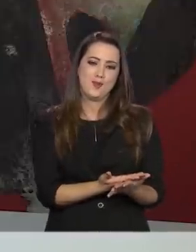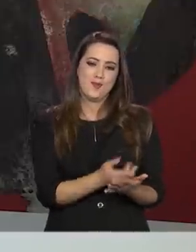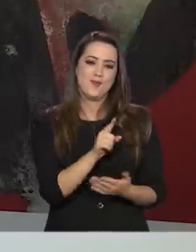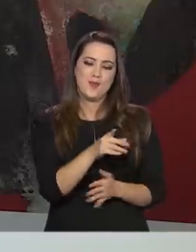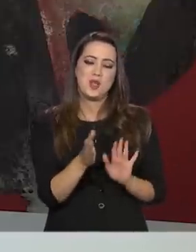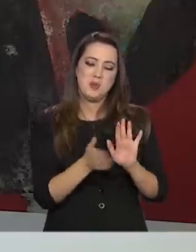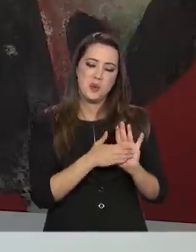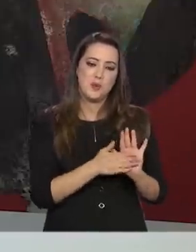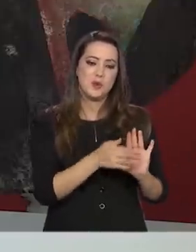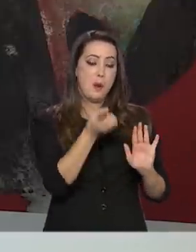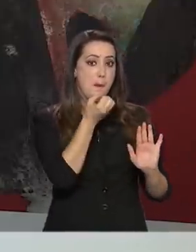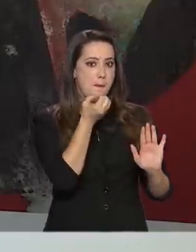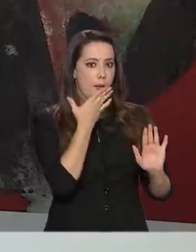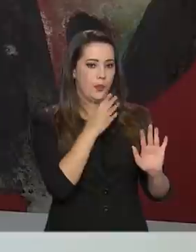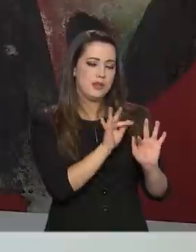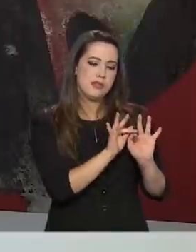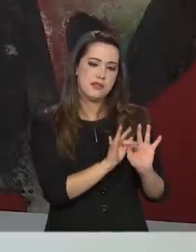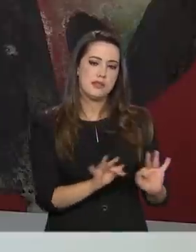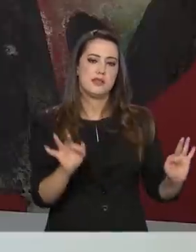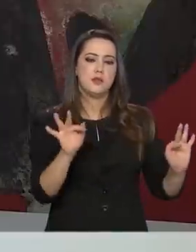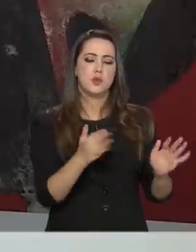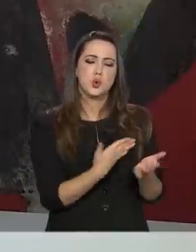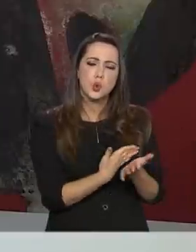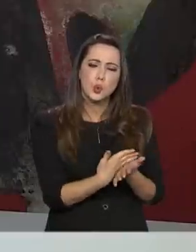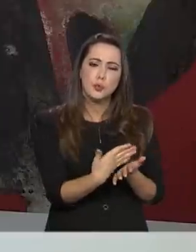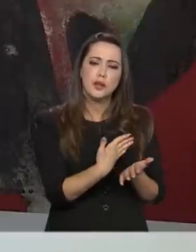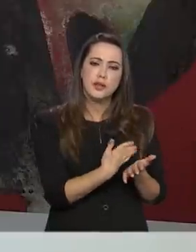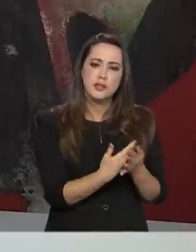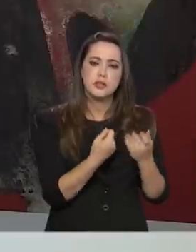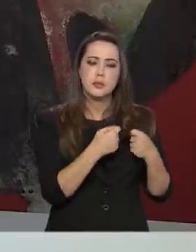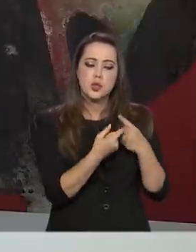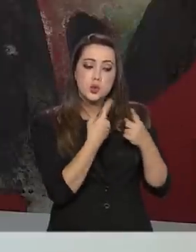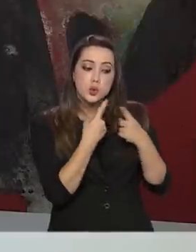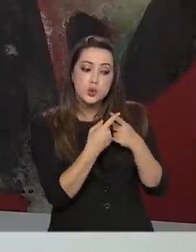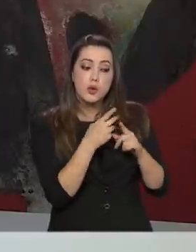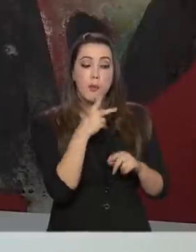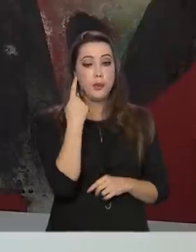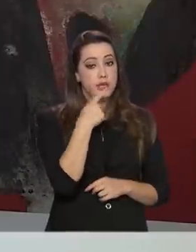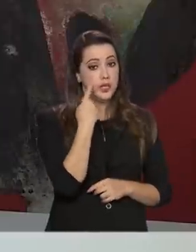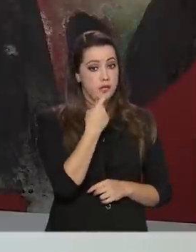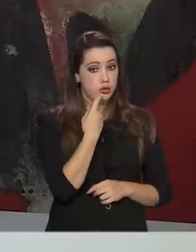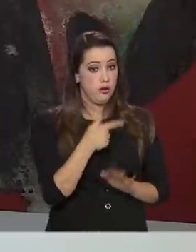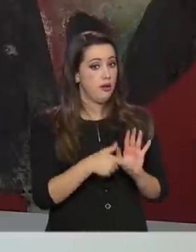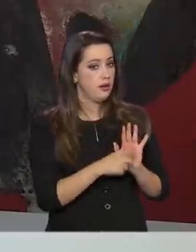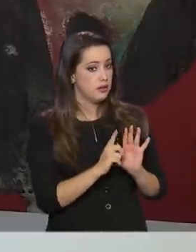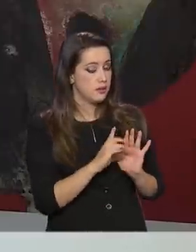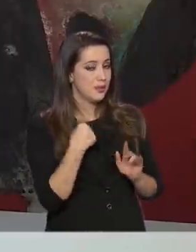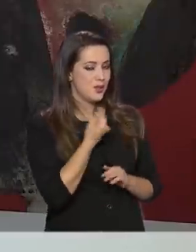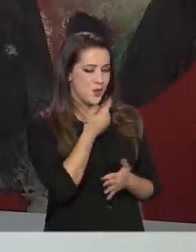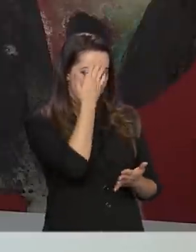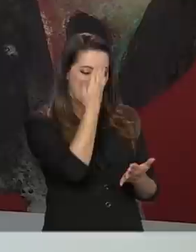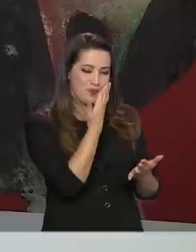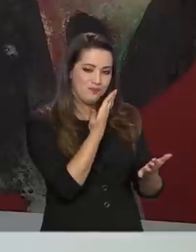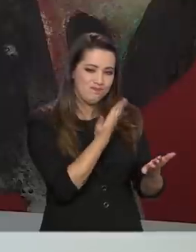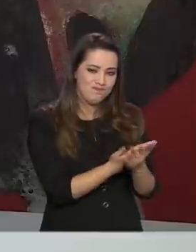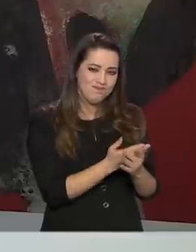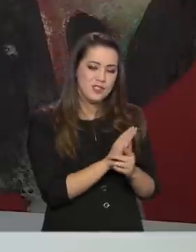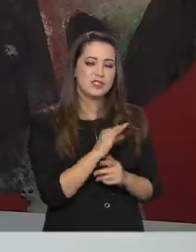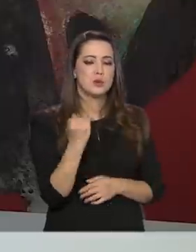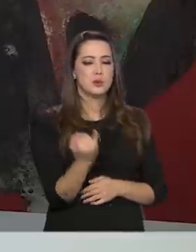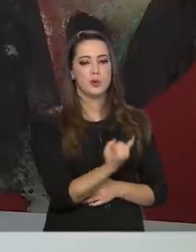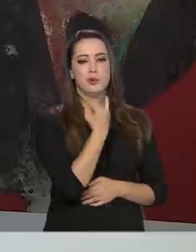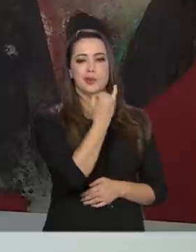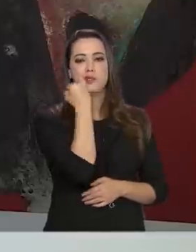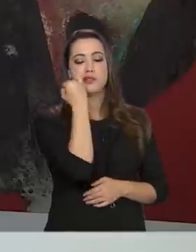proposta. Então, é uma proposta mais simples de início, que requer um debate político. Mas nós acreditamos que o impacto vai ser